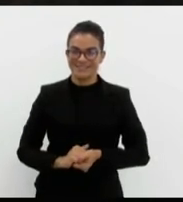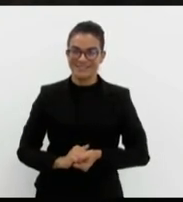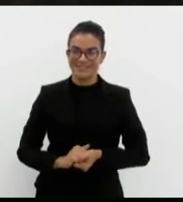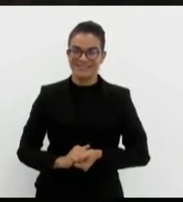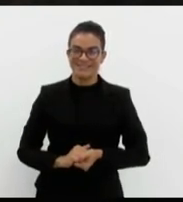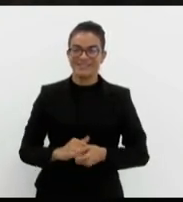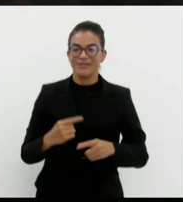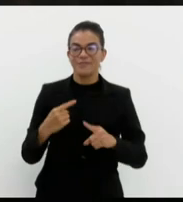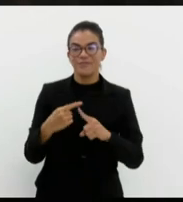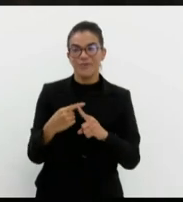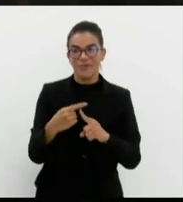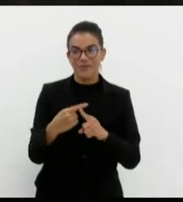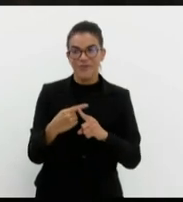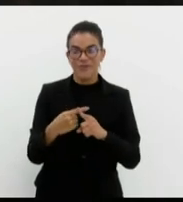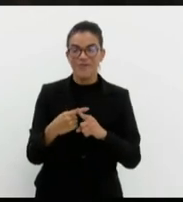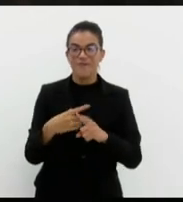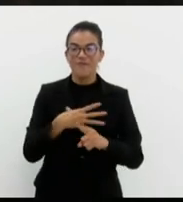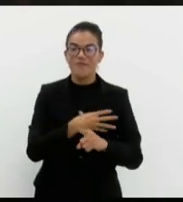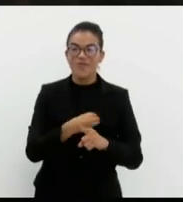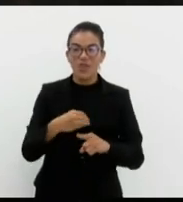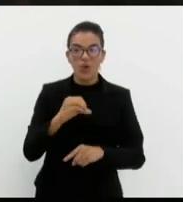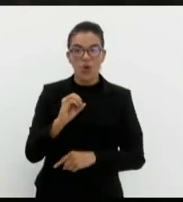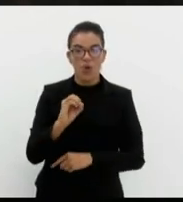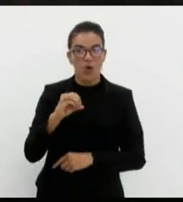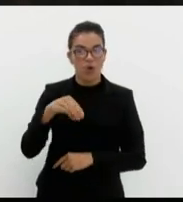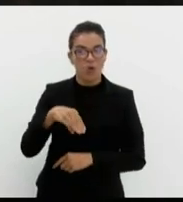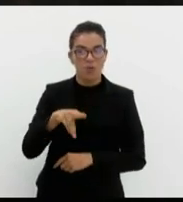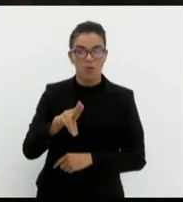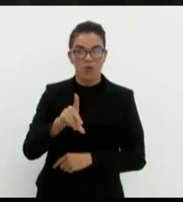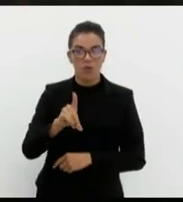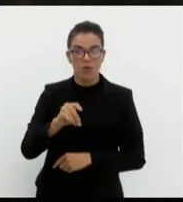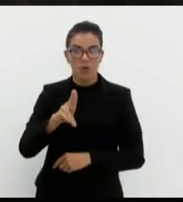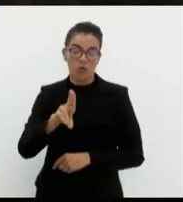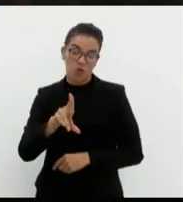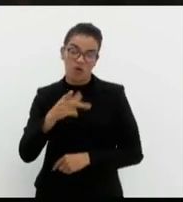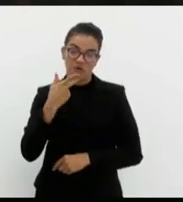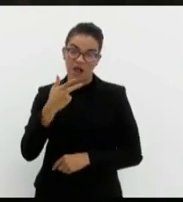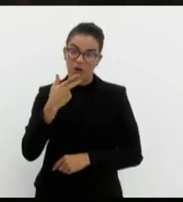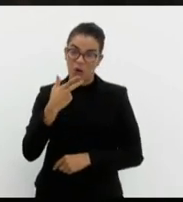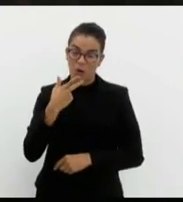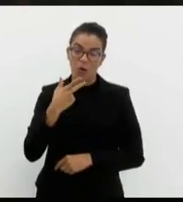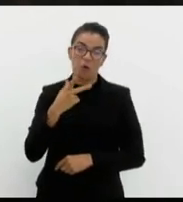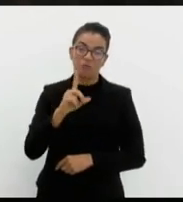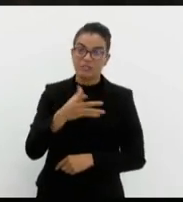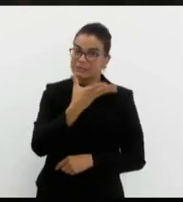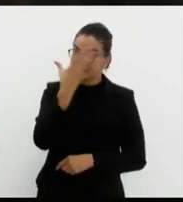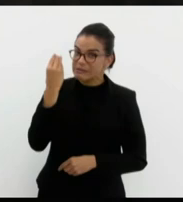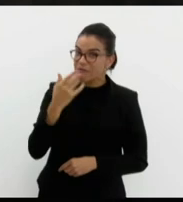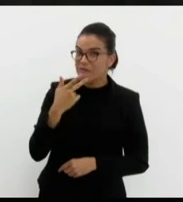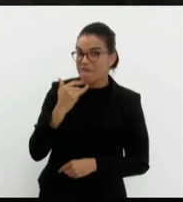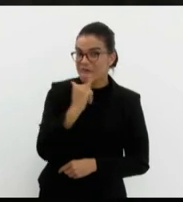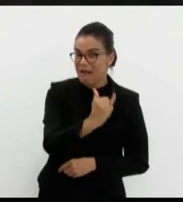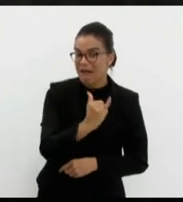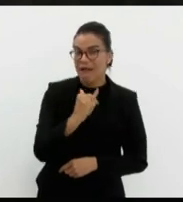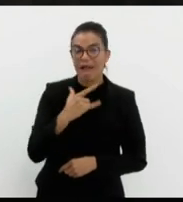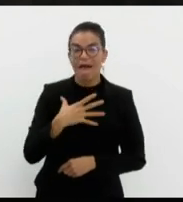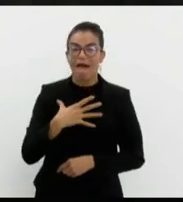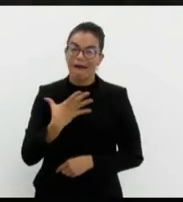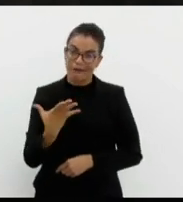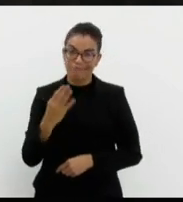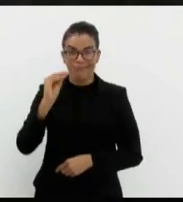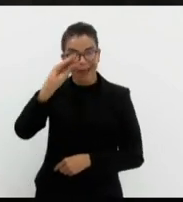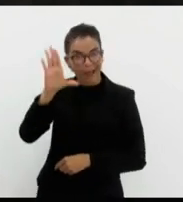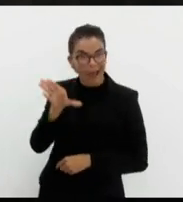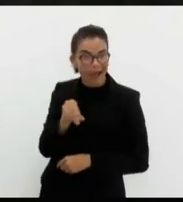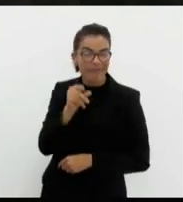filho de Omulu, já que ele falou das descendências dele, ele esqueceu de dizer, que é também originário da África, ele